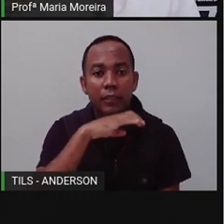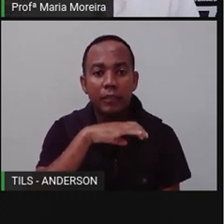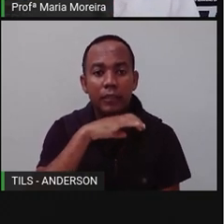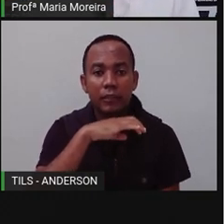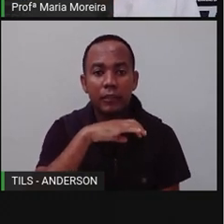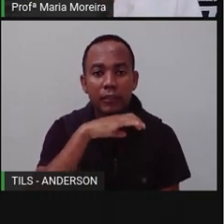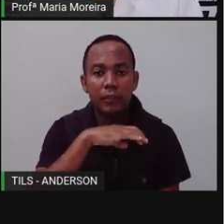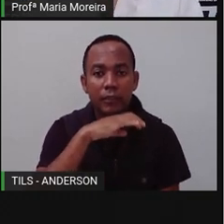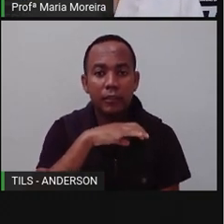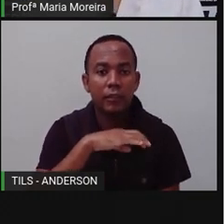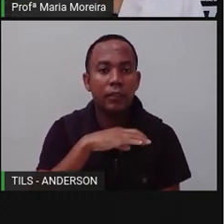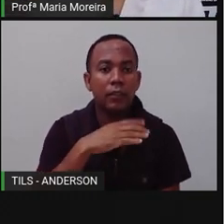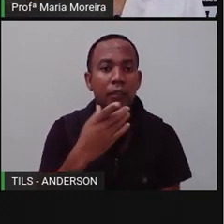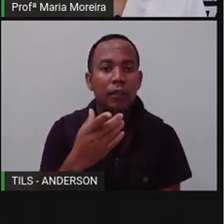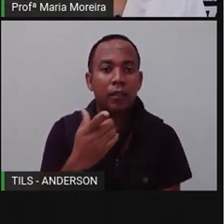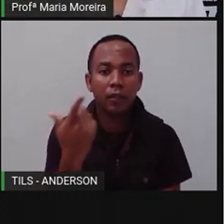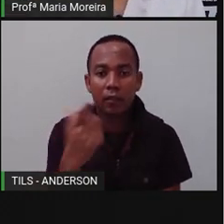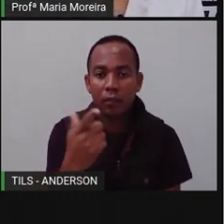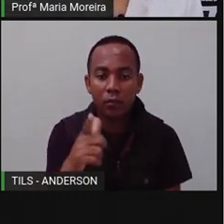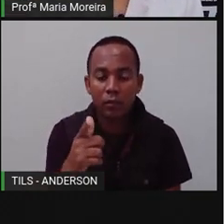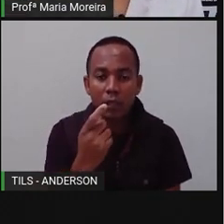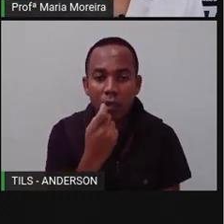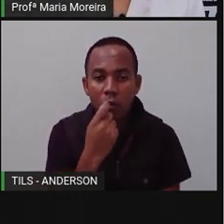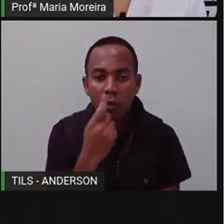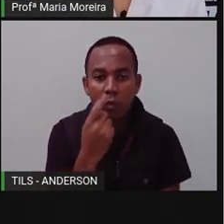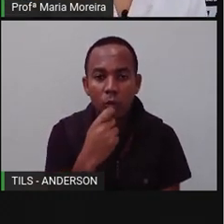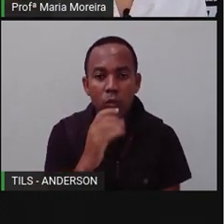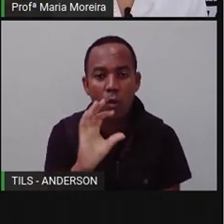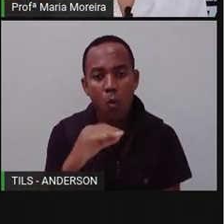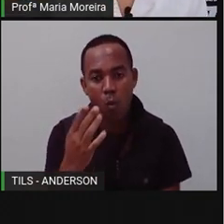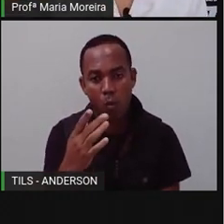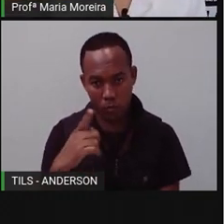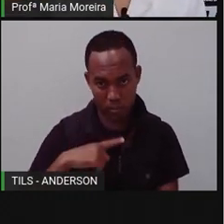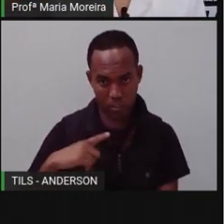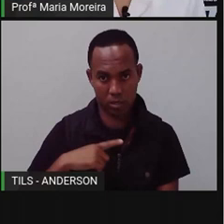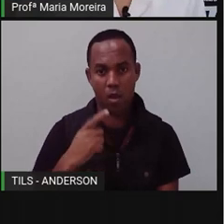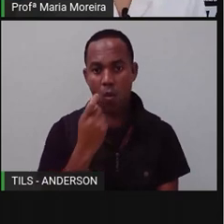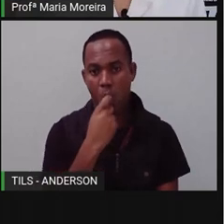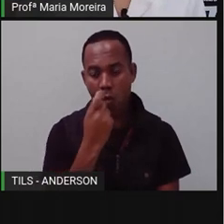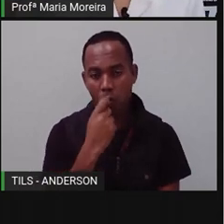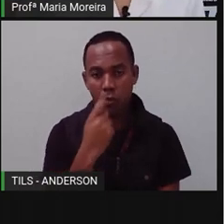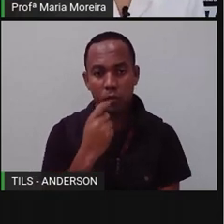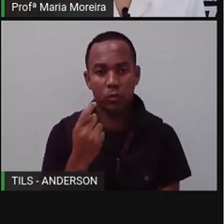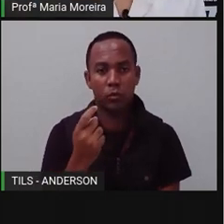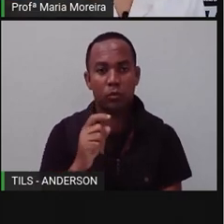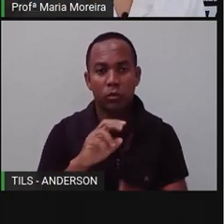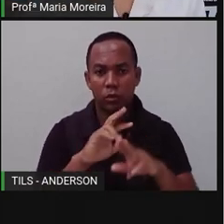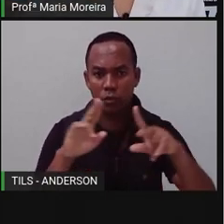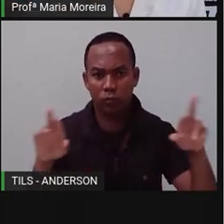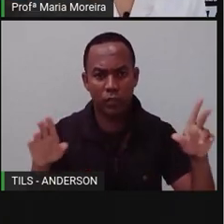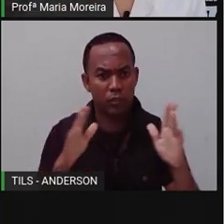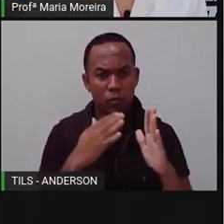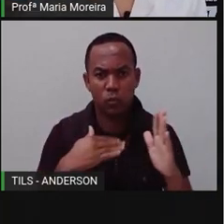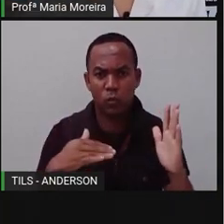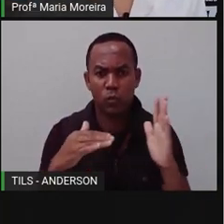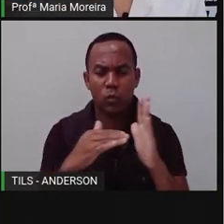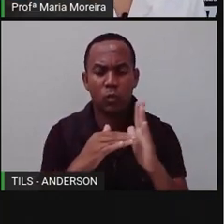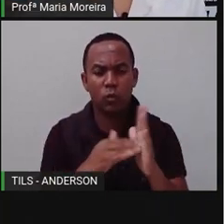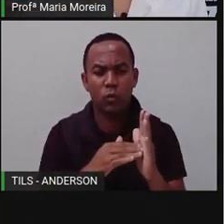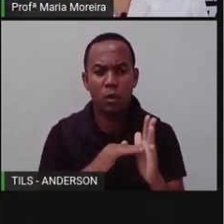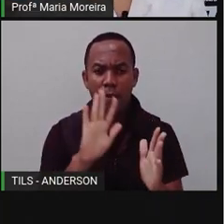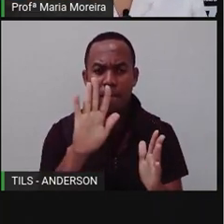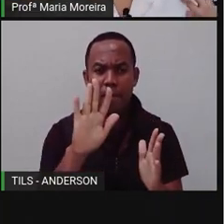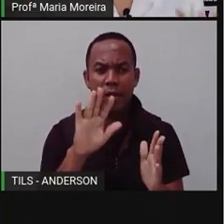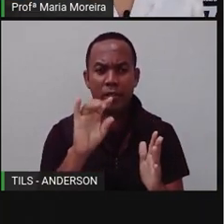possuem classificações, assim como os vertebrados, certo? Crustáceo, inseto, tudo isso. Só